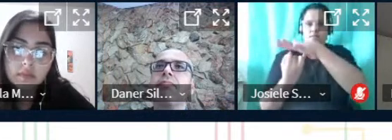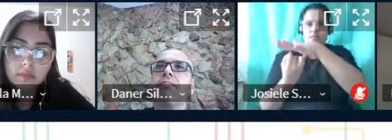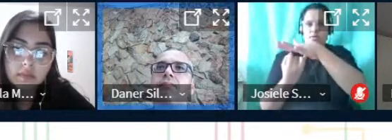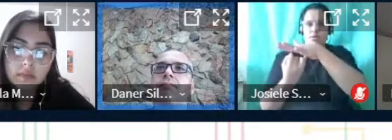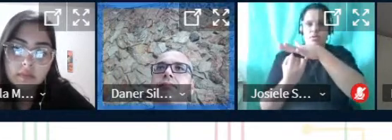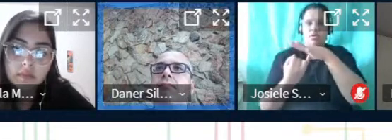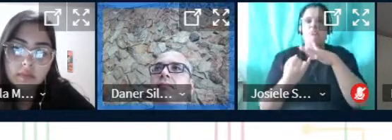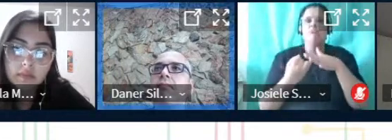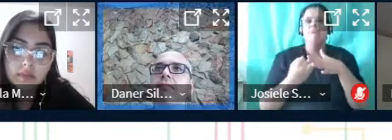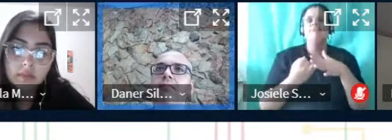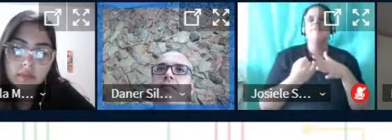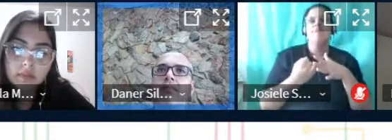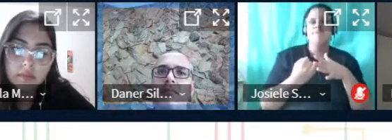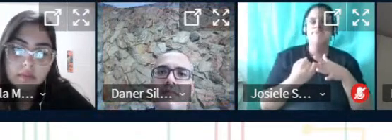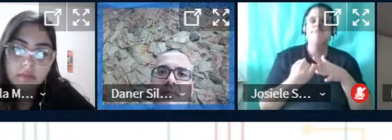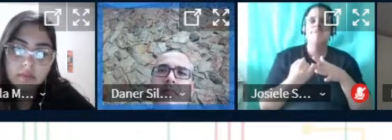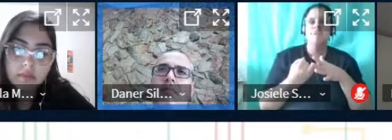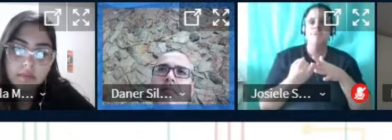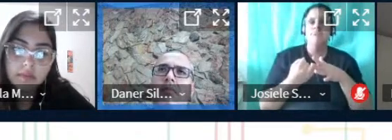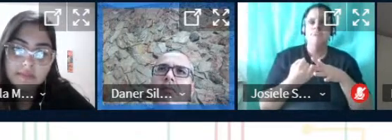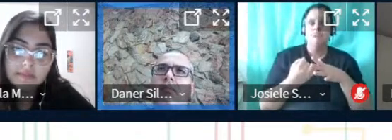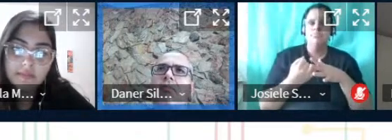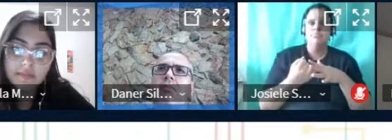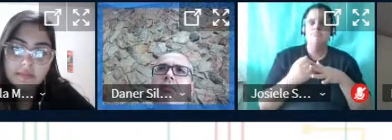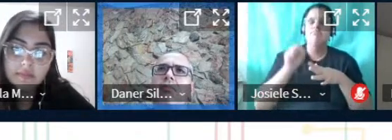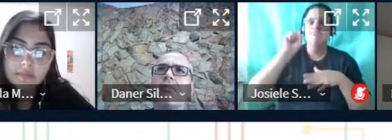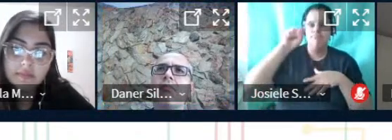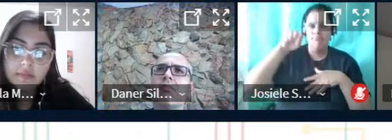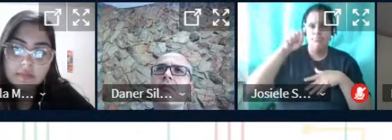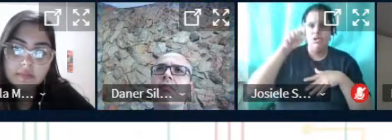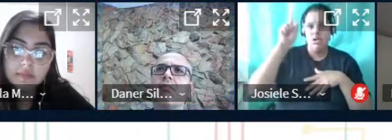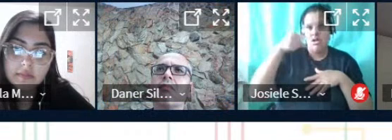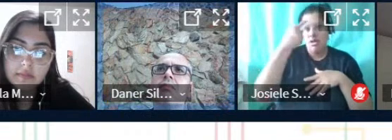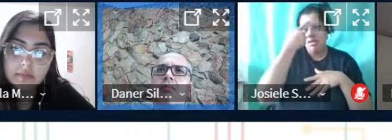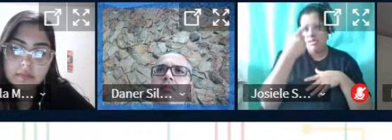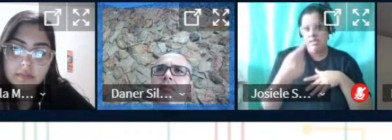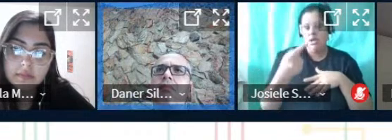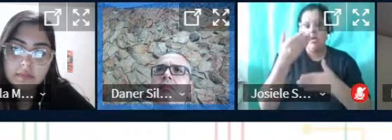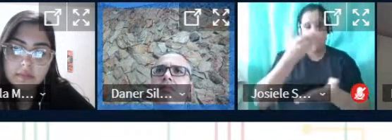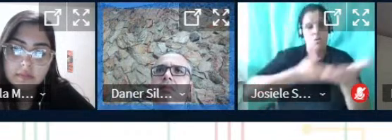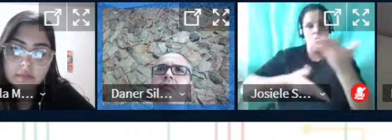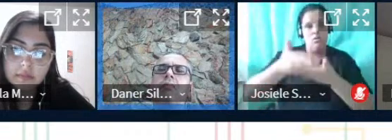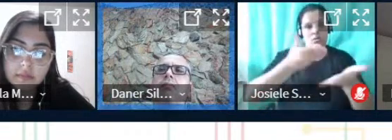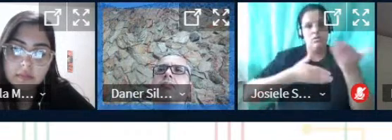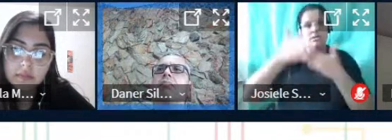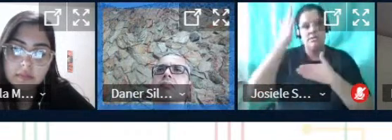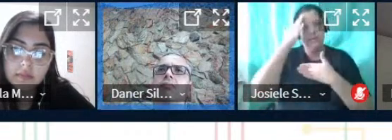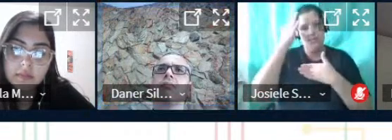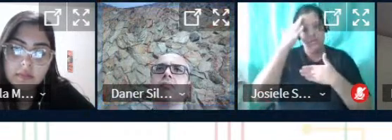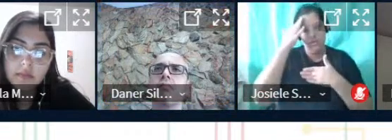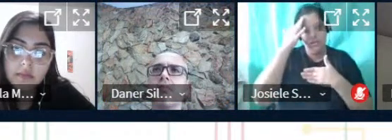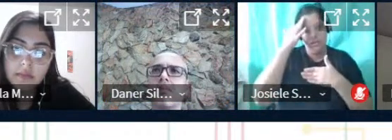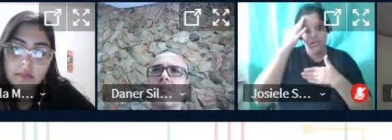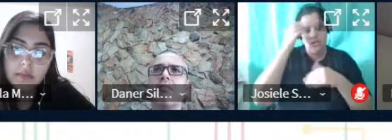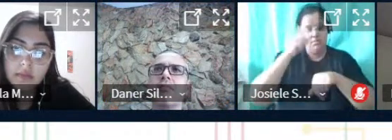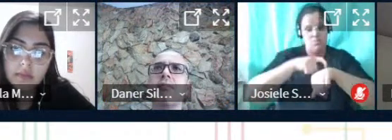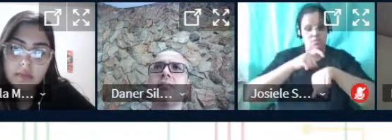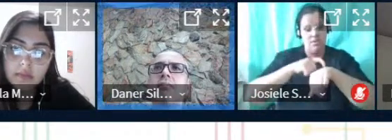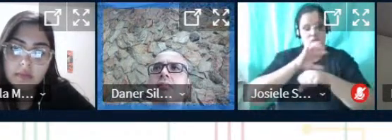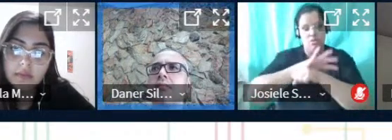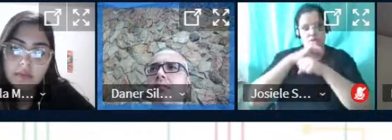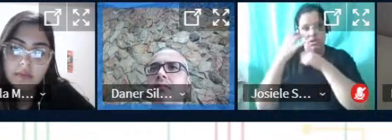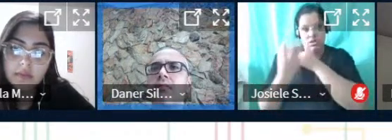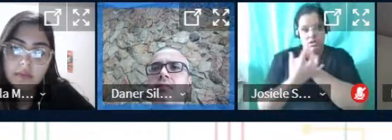muito muito é justamente essa ideia né compartilhar saberes essa época de pandemia realmente